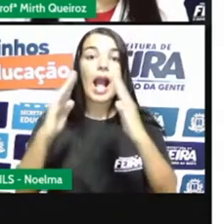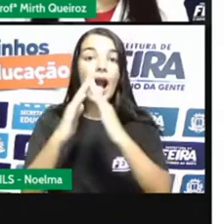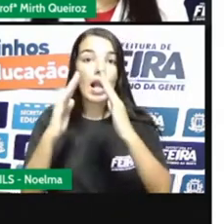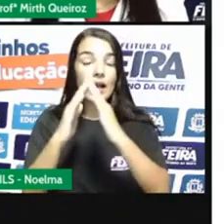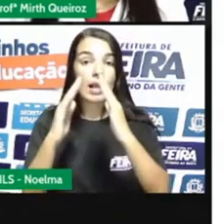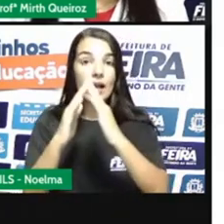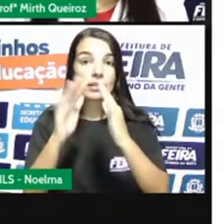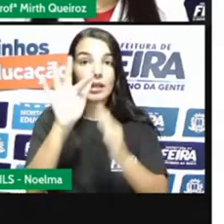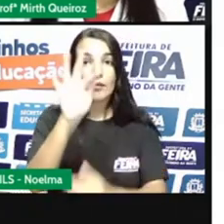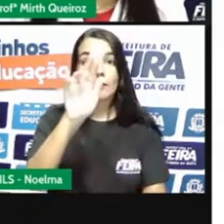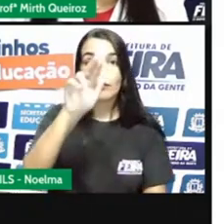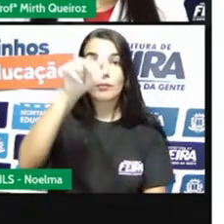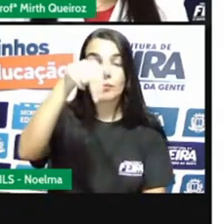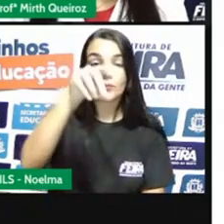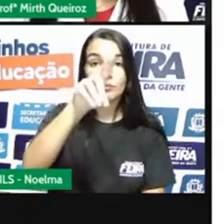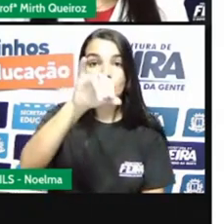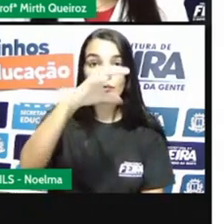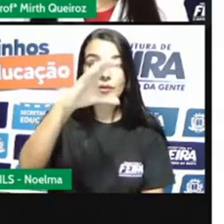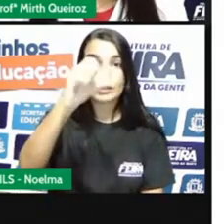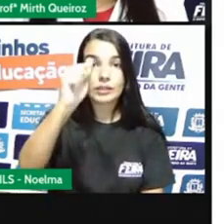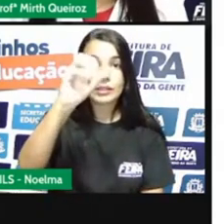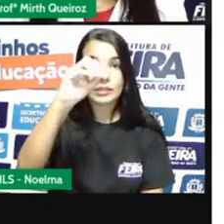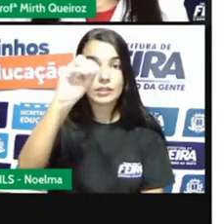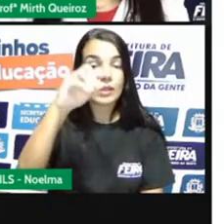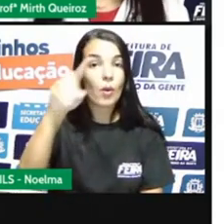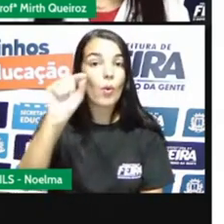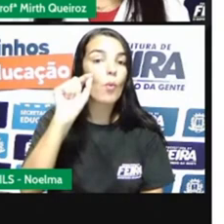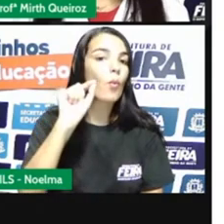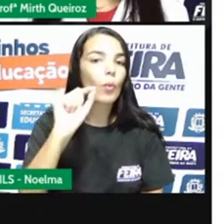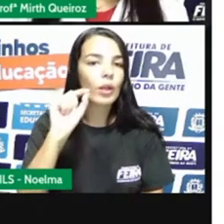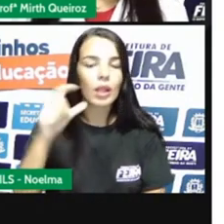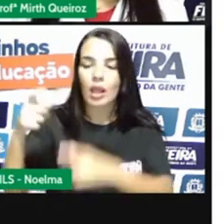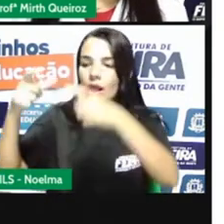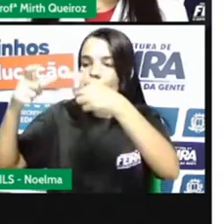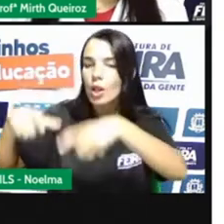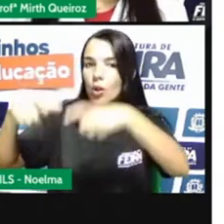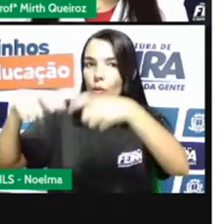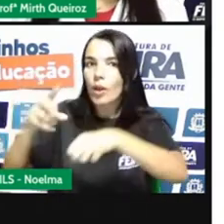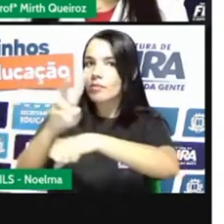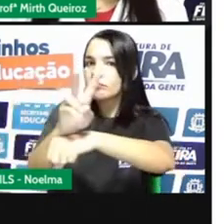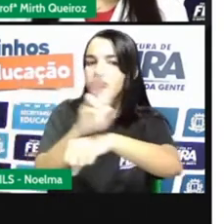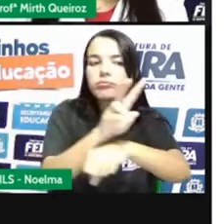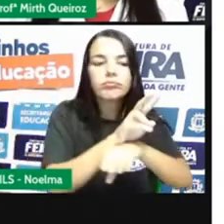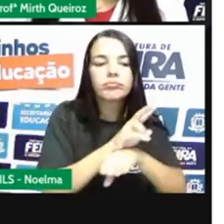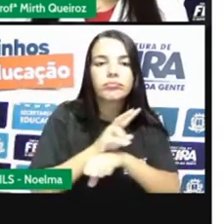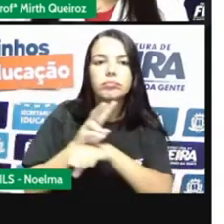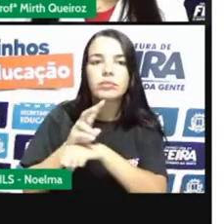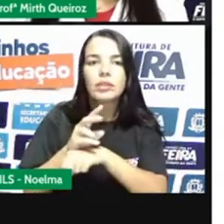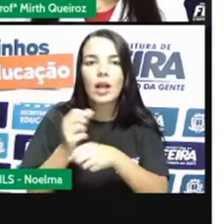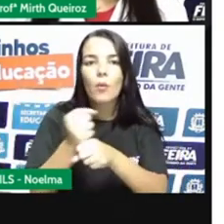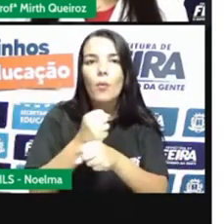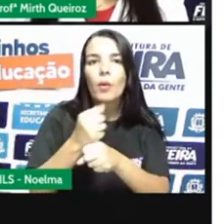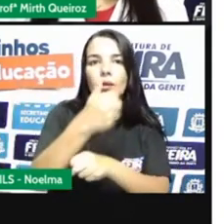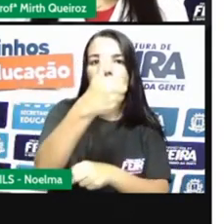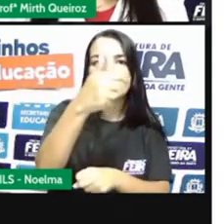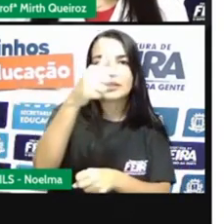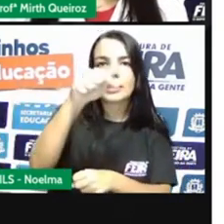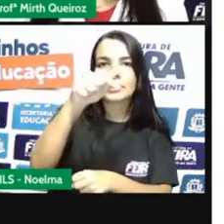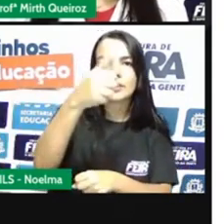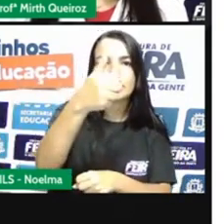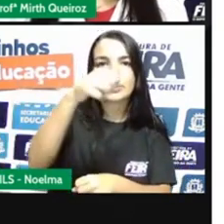as casas de função, né? Que era também um órgão fiscalizador, foi aí em 1719,